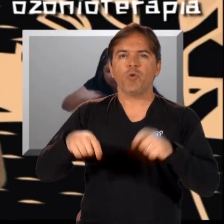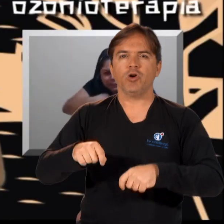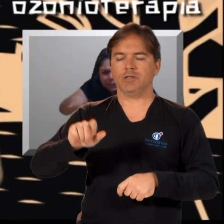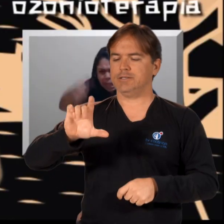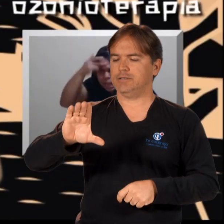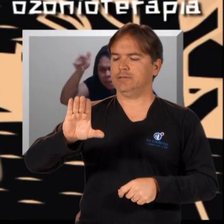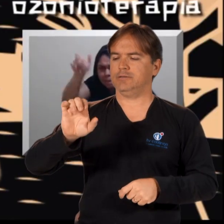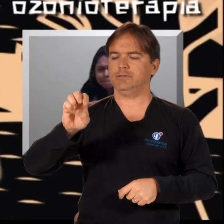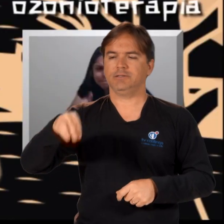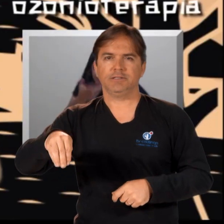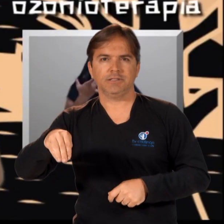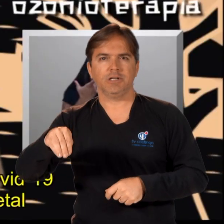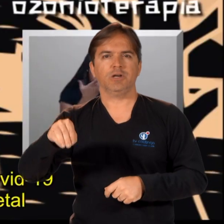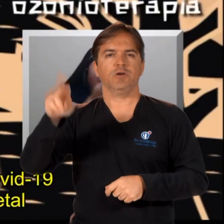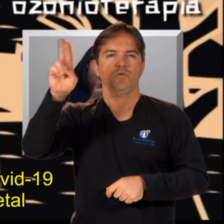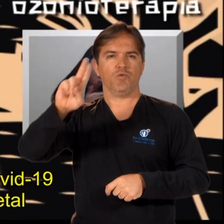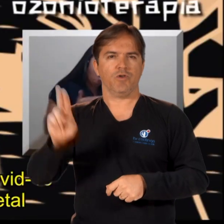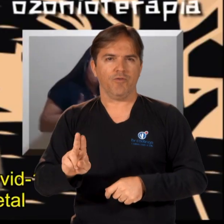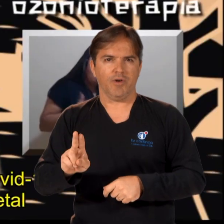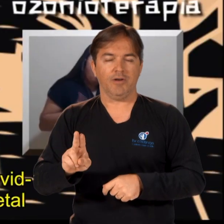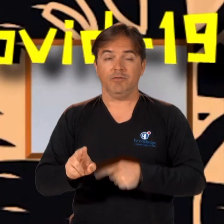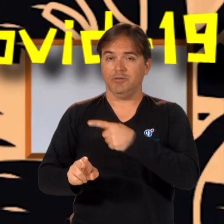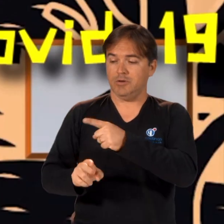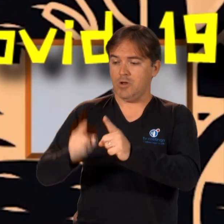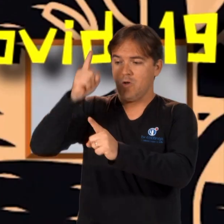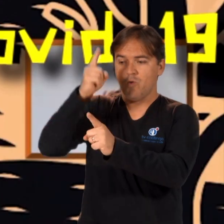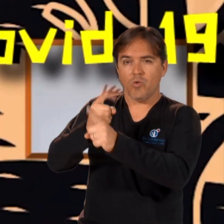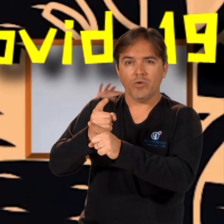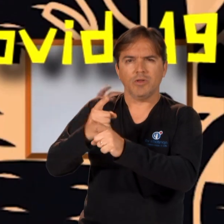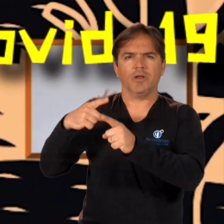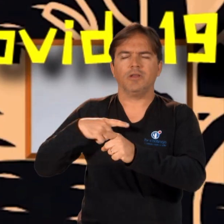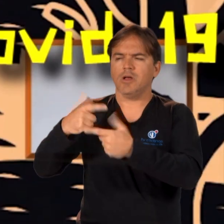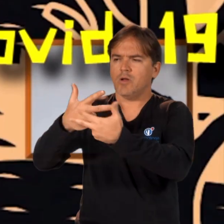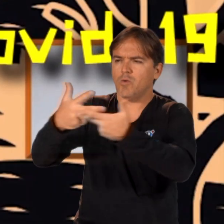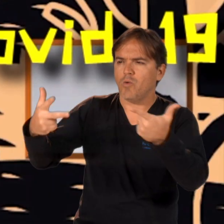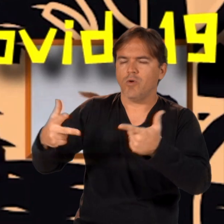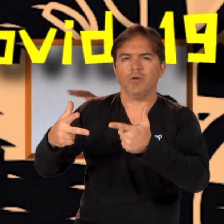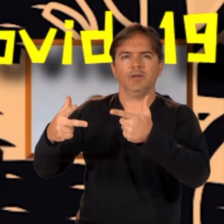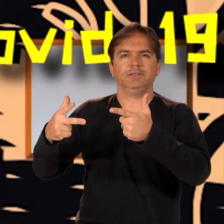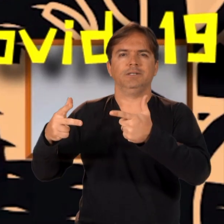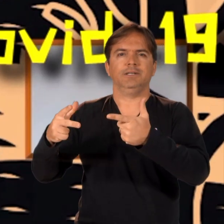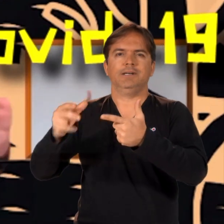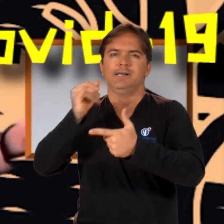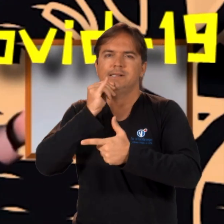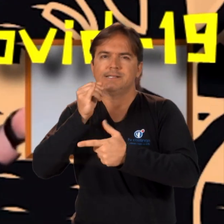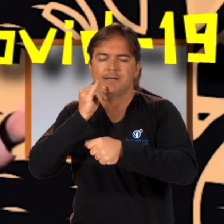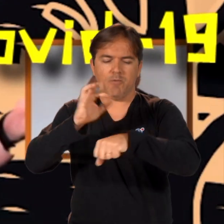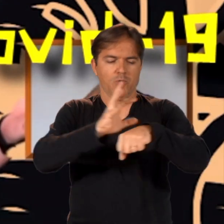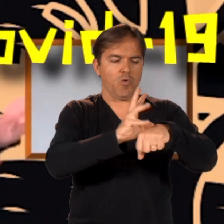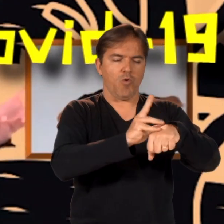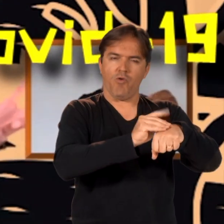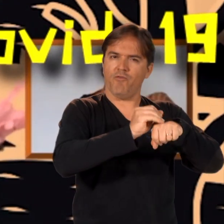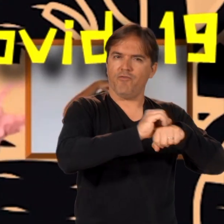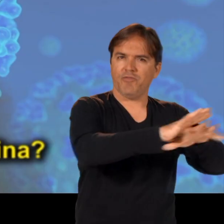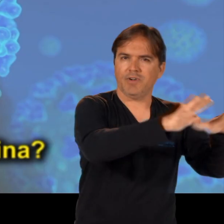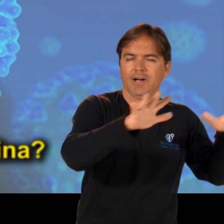SimUnivasf. Neles é possível encontrar esclarecimentos sobre testes de Covid,